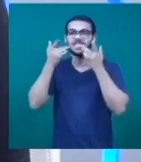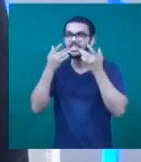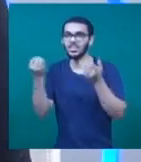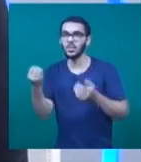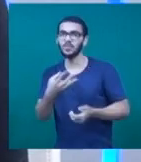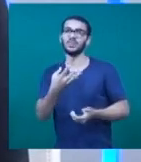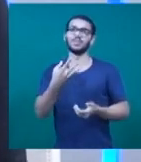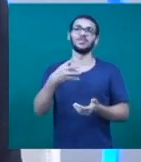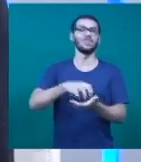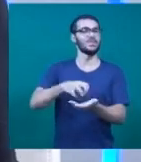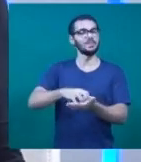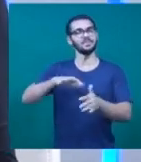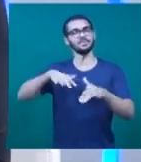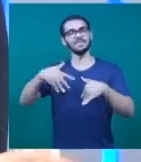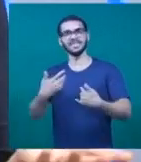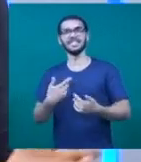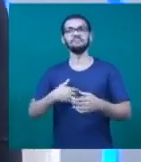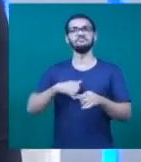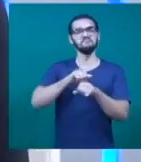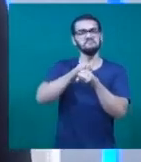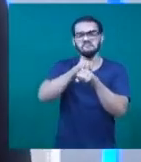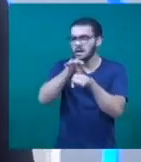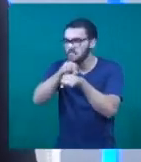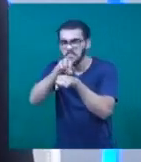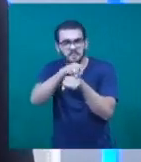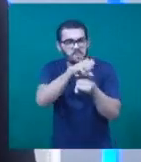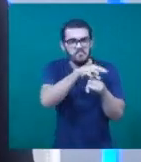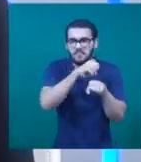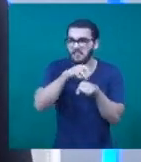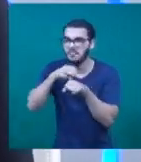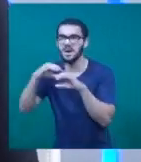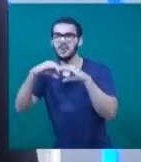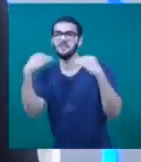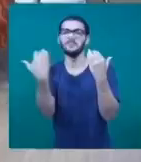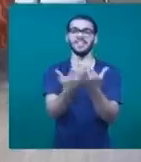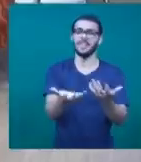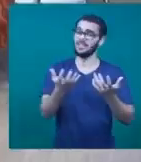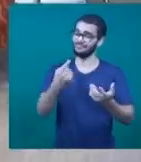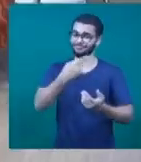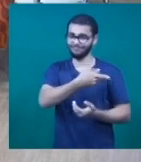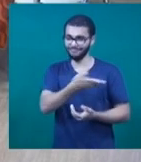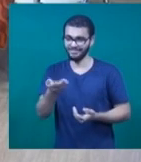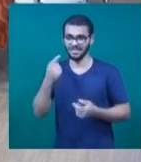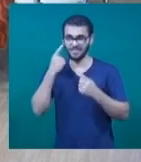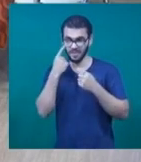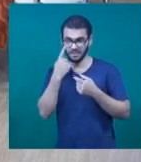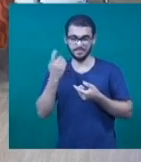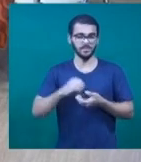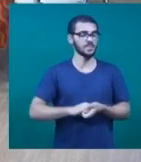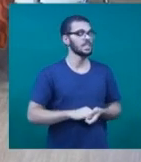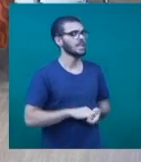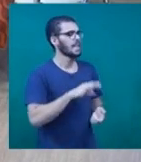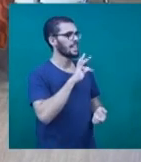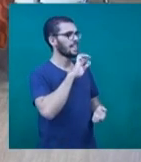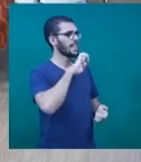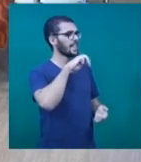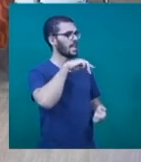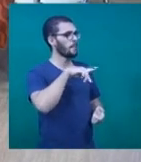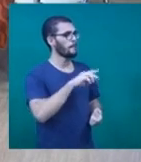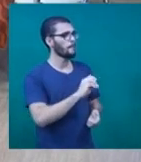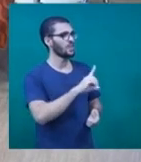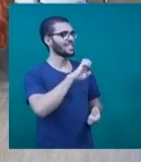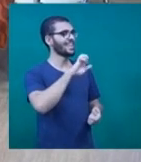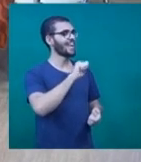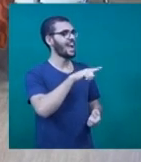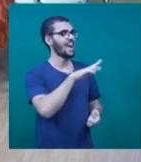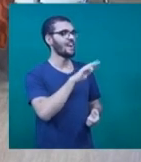grupo. E, claro, compartilhando com toda a comunidade, a gente quer que todo mundo vá assistir. Tempo de Águas, duas atrizes. Atrizes,